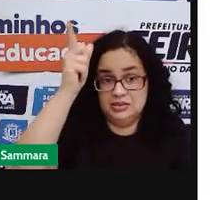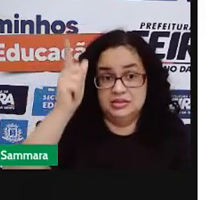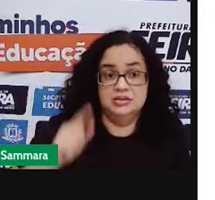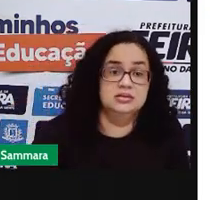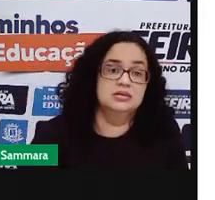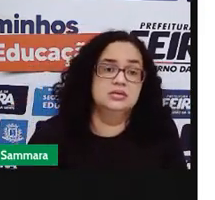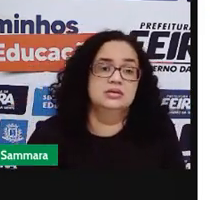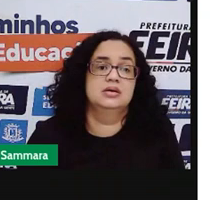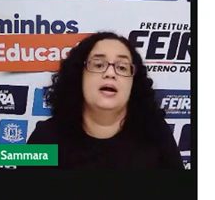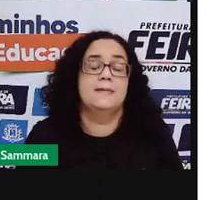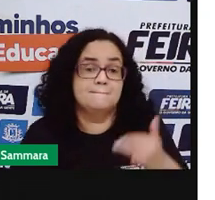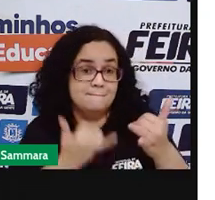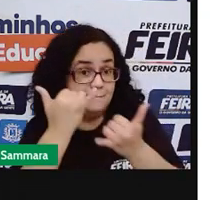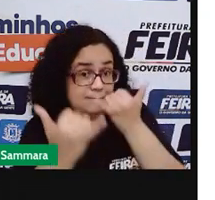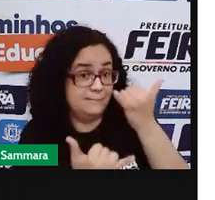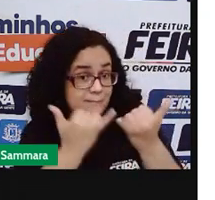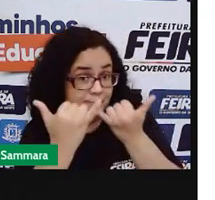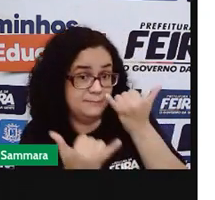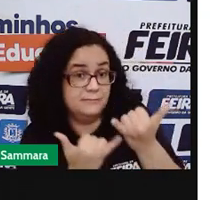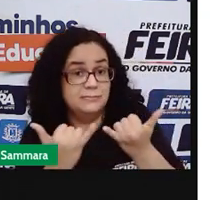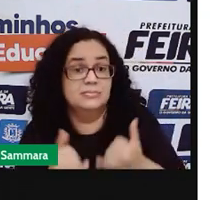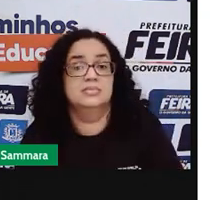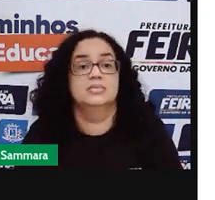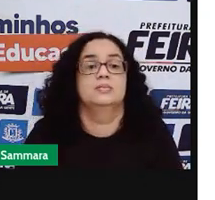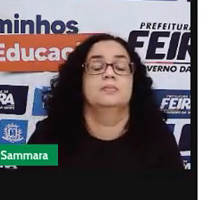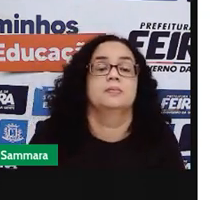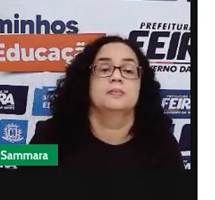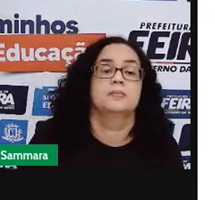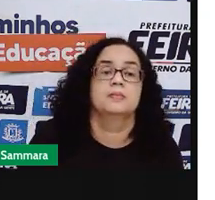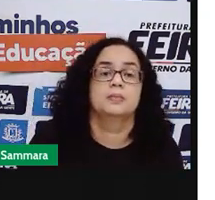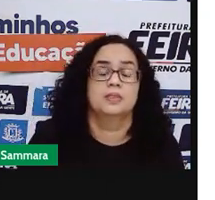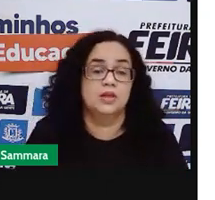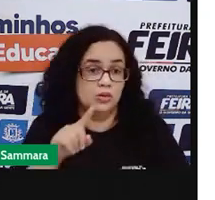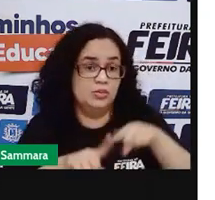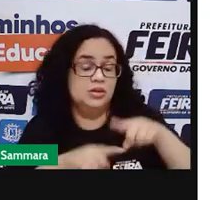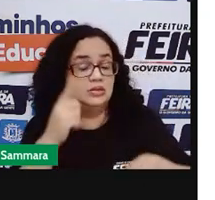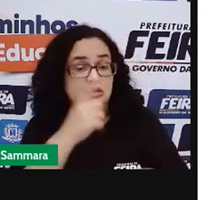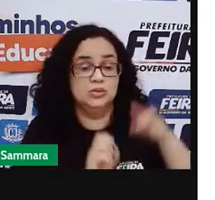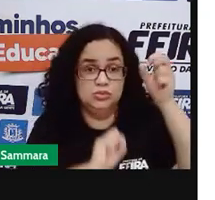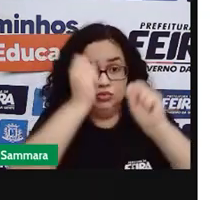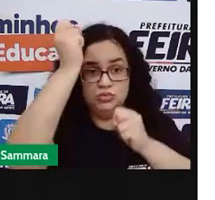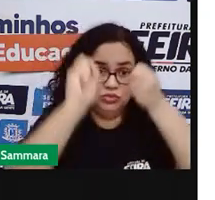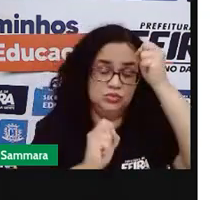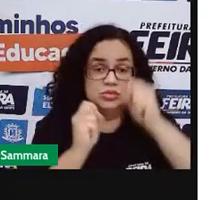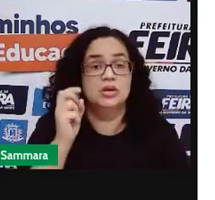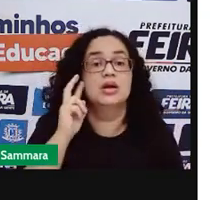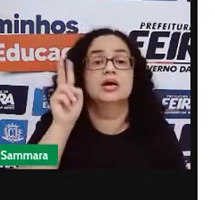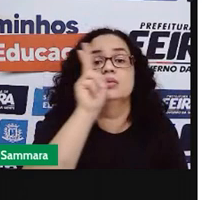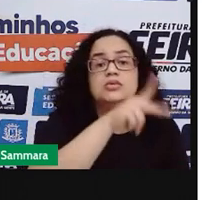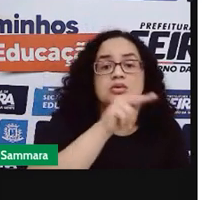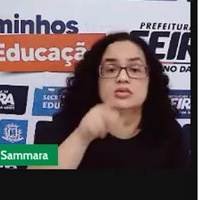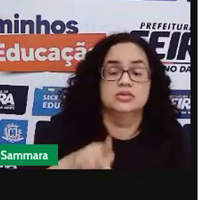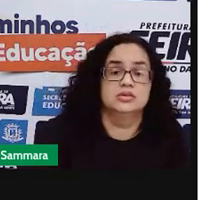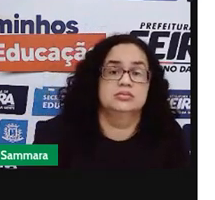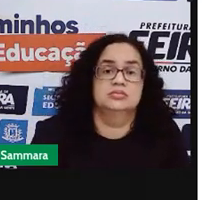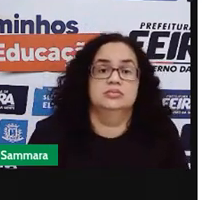Chamar para brincar ou de brinquedo não industrializado. Vamos ver o que foi que a Pro fez?